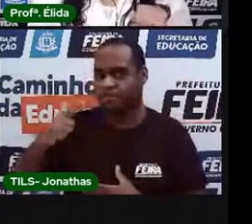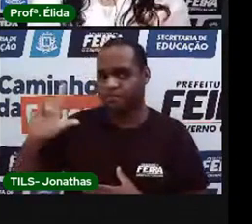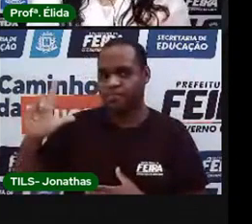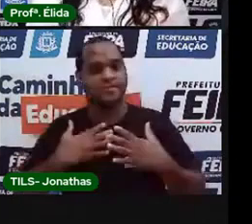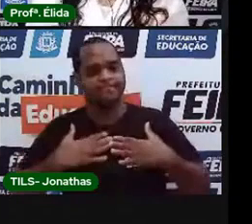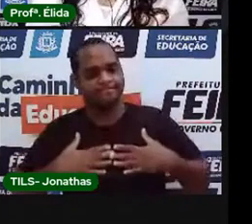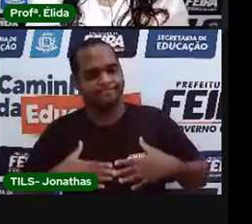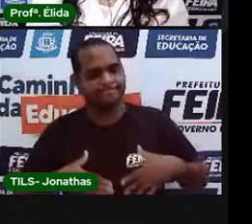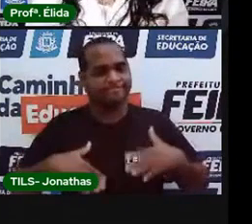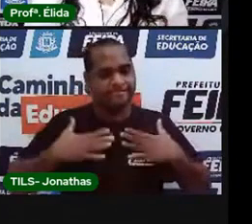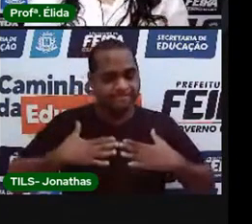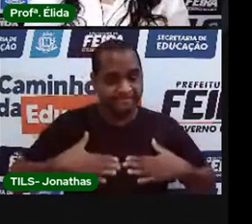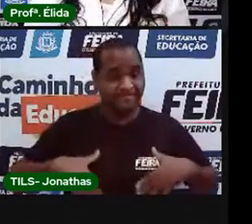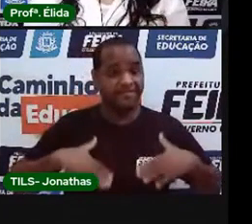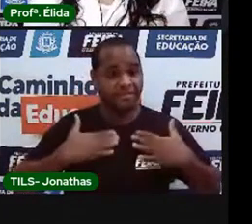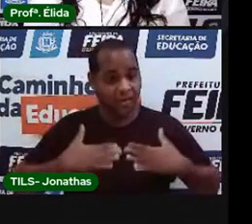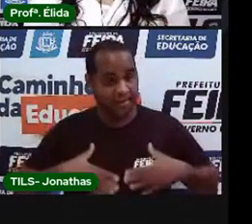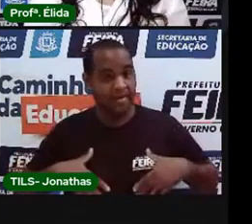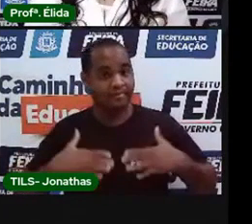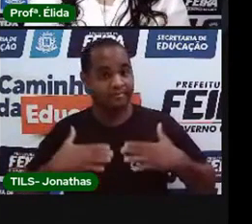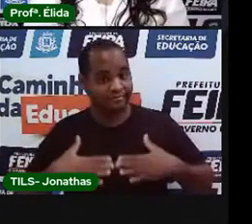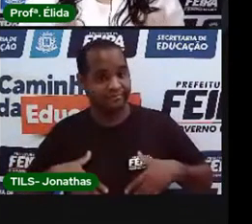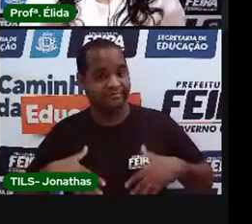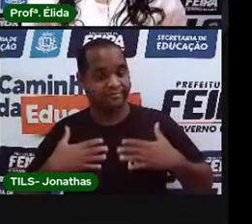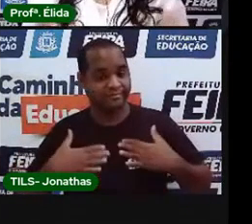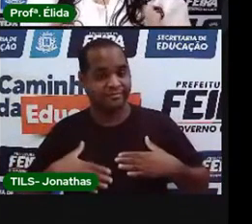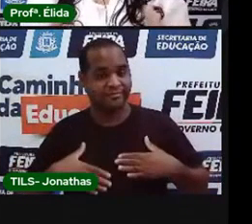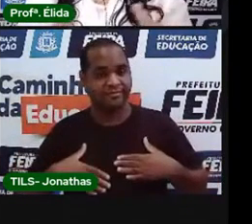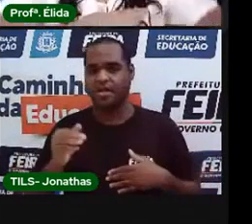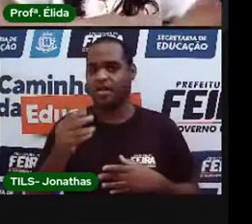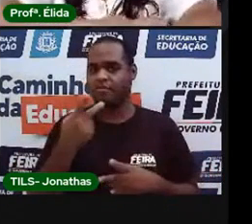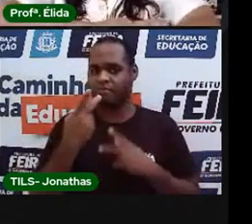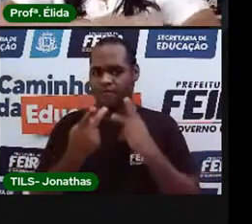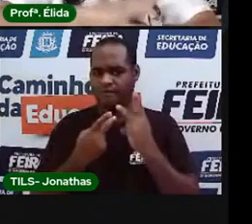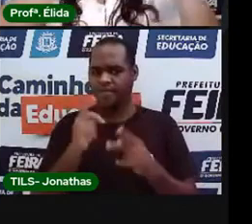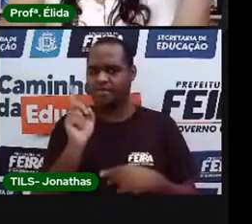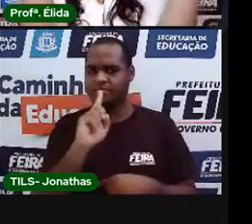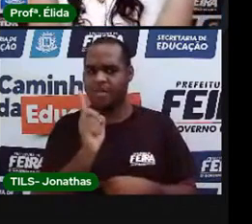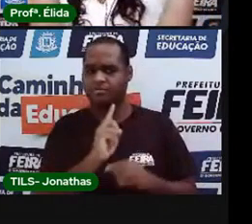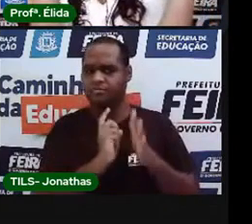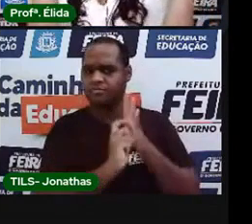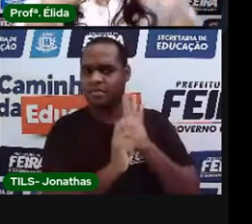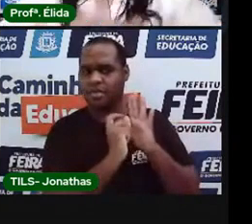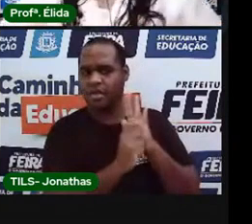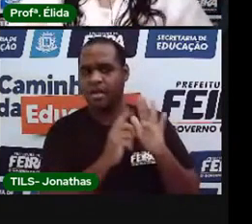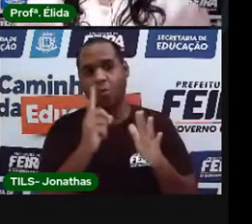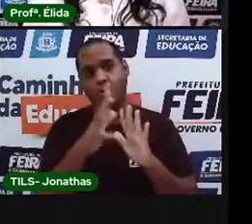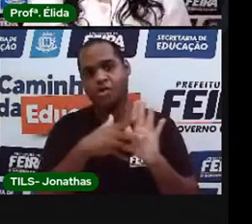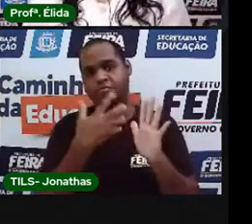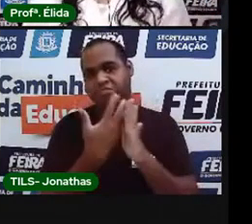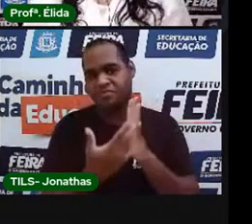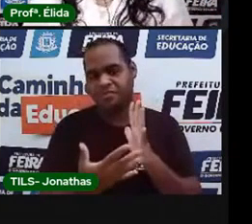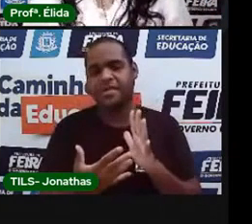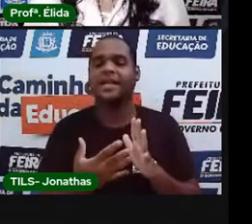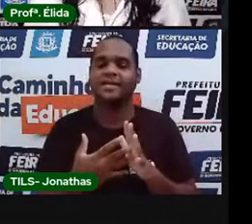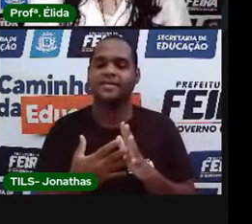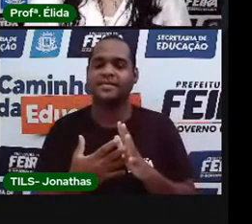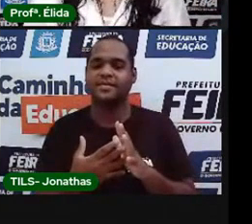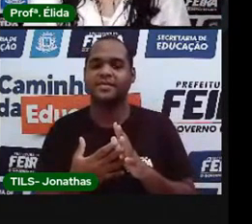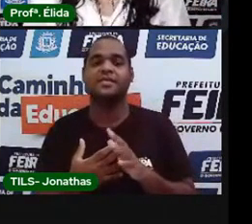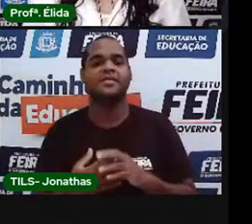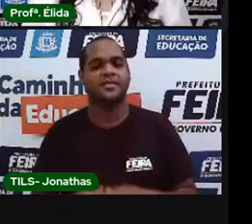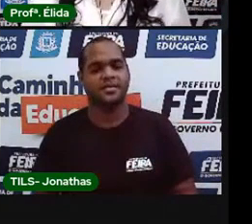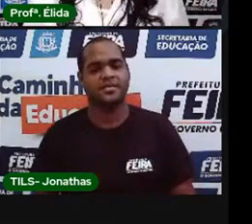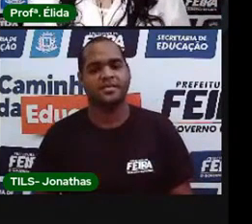calma. Vamos lá? A plena vai falar mais que é linha e que é coluna. Agora você já sabe. Vamos